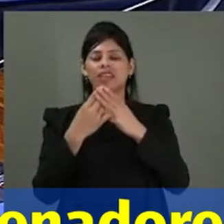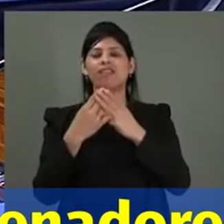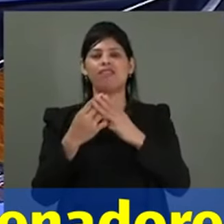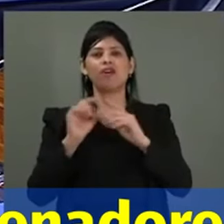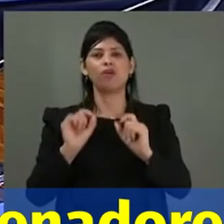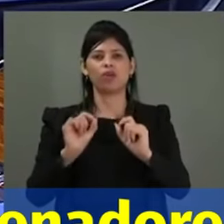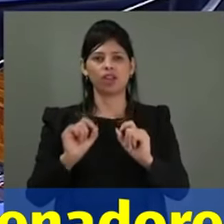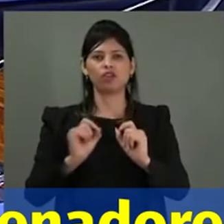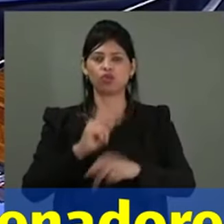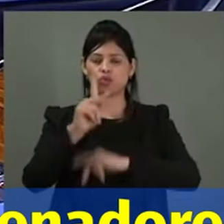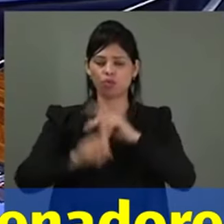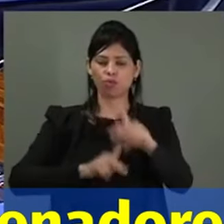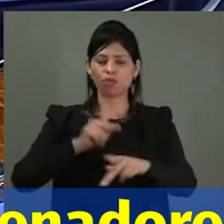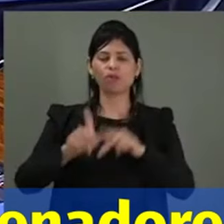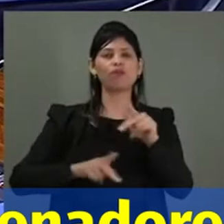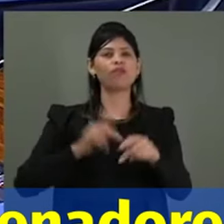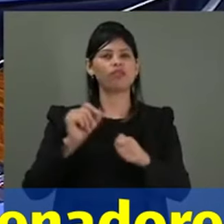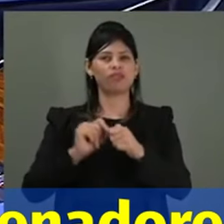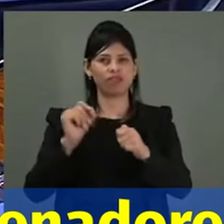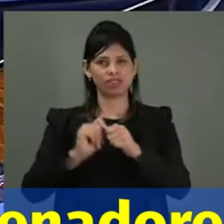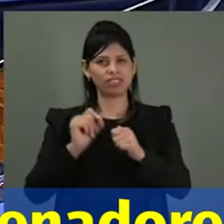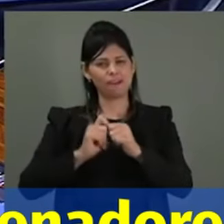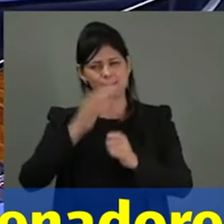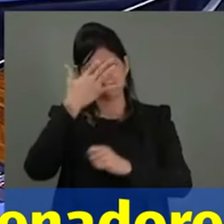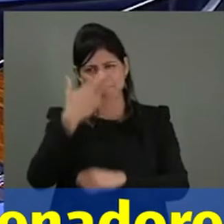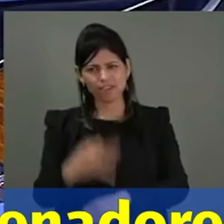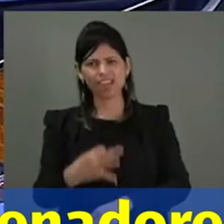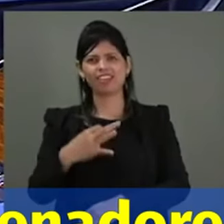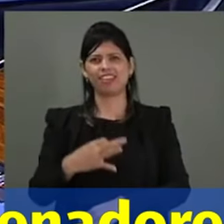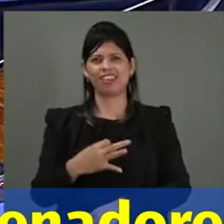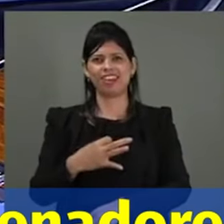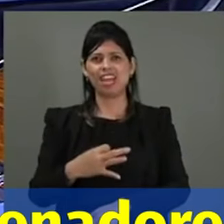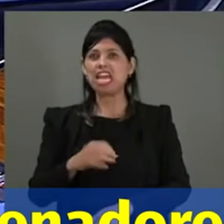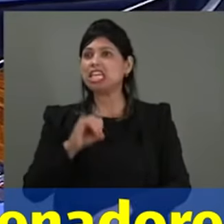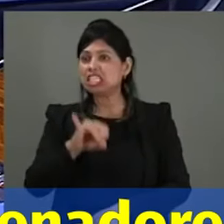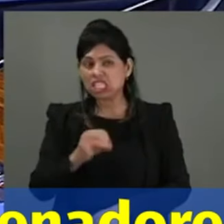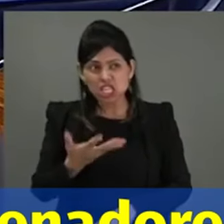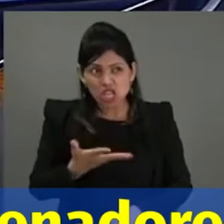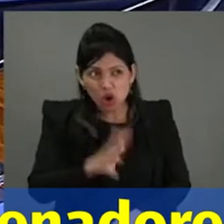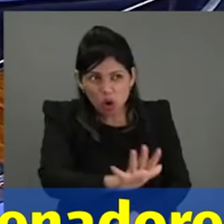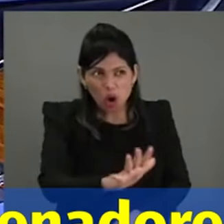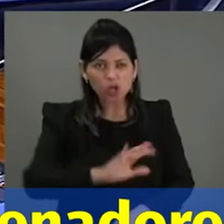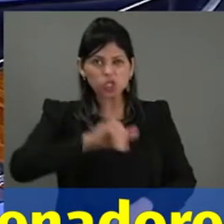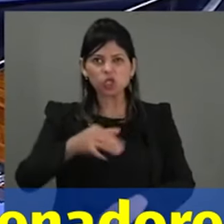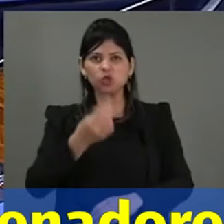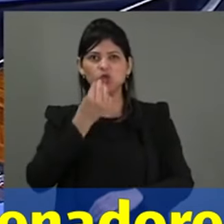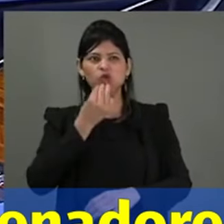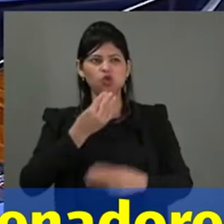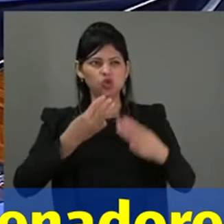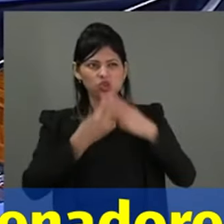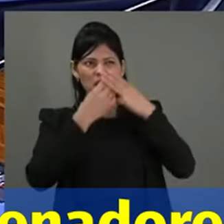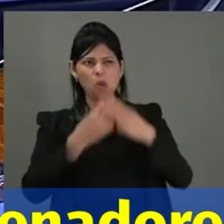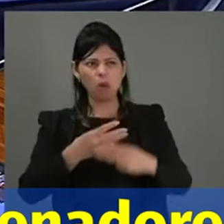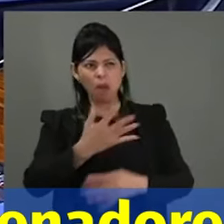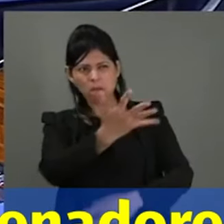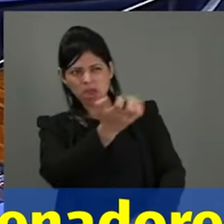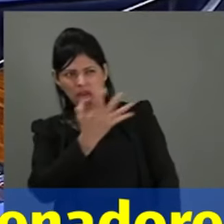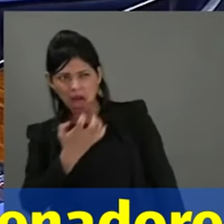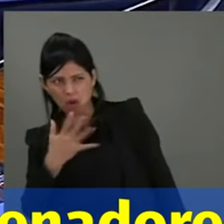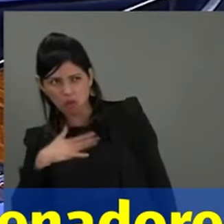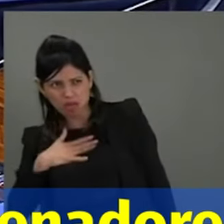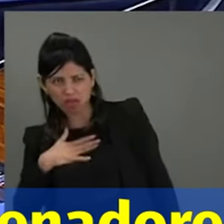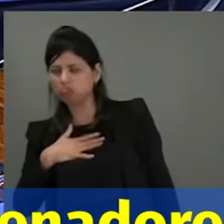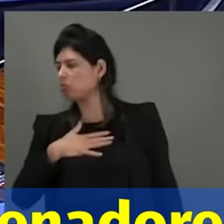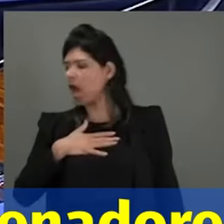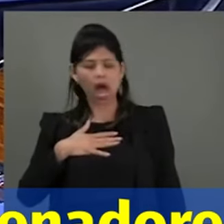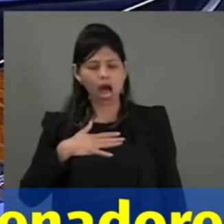do seu povo com a veia imensa e verdadeira. Quem não gosta de judeu não tem que brigar comigo, tem que brigar com Deus. Quem escolheu eles